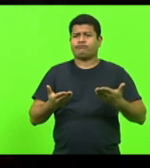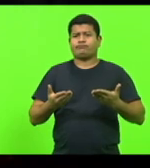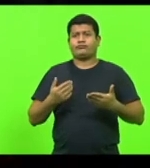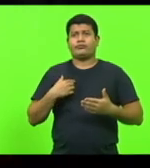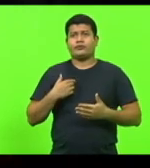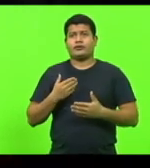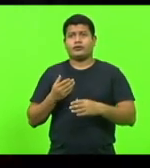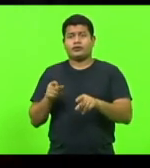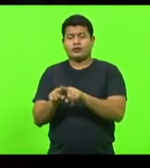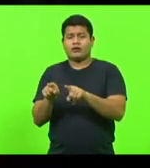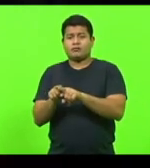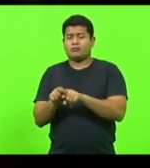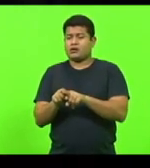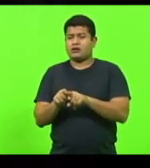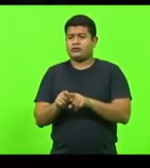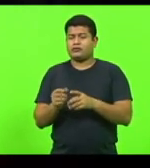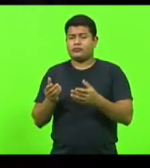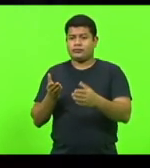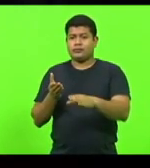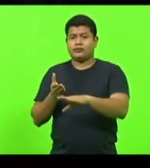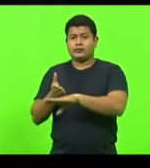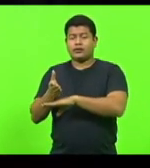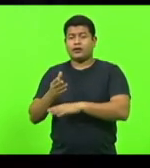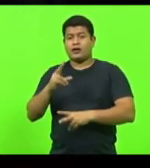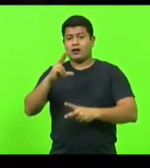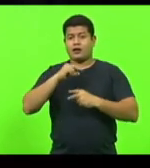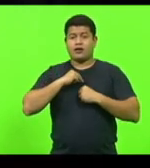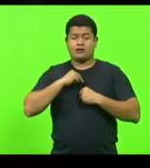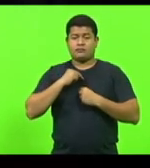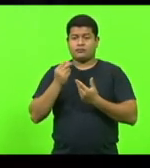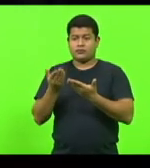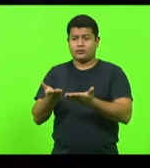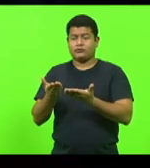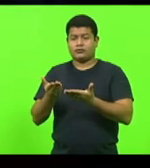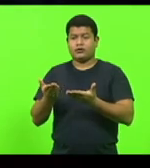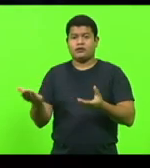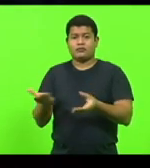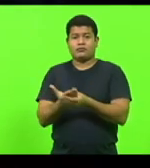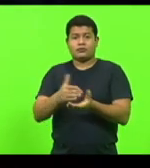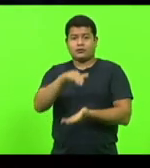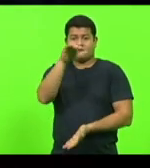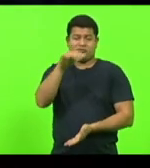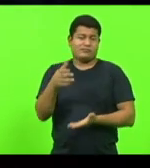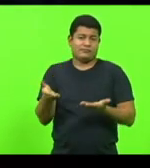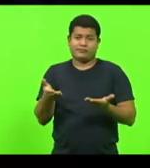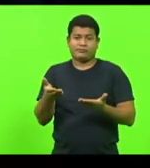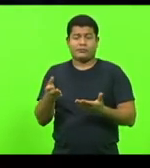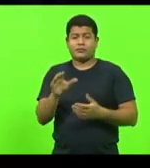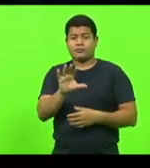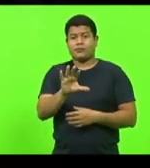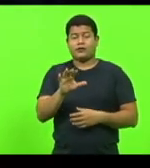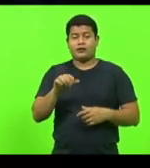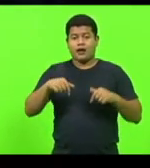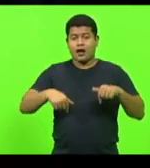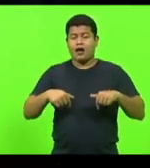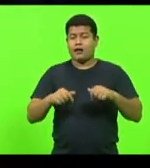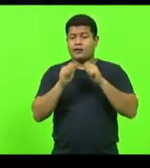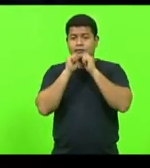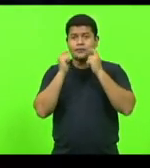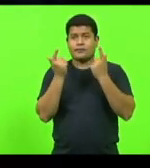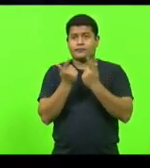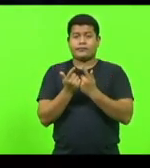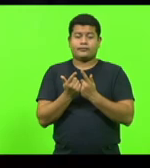mérito das questões da prisão preventiva, porque não cabem. mas eu entendo que também não cabe à Assembleia Legislativa